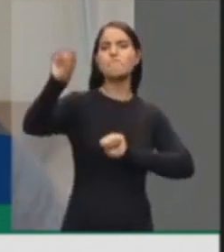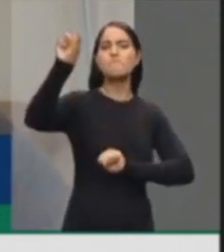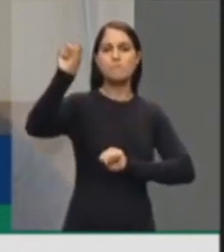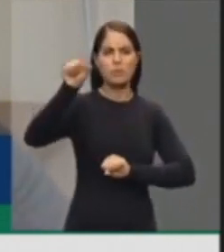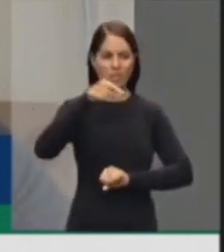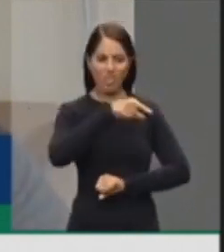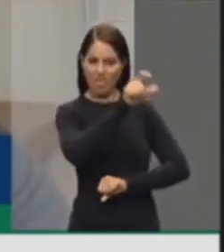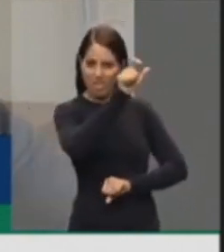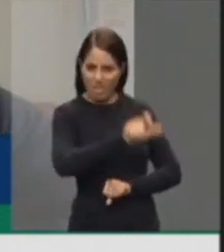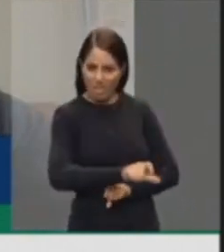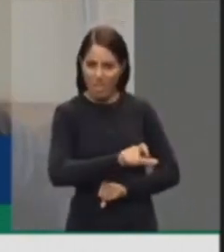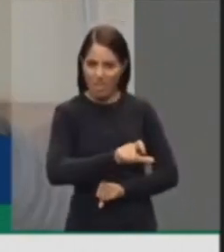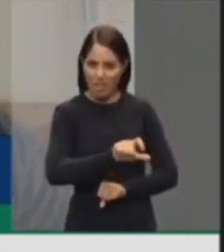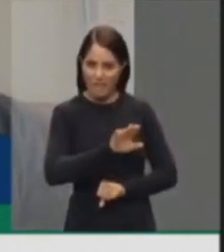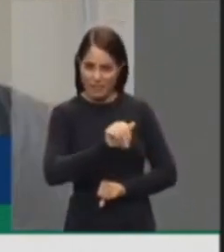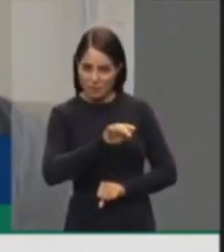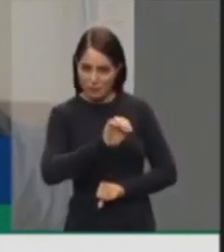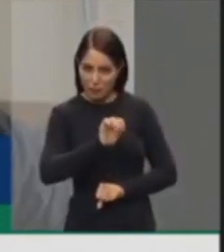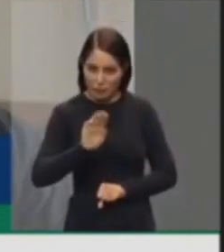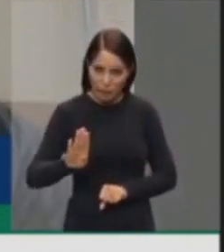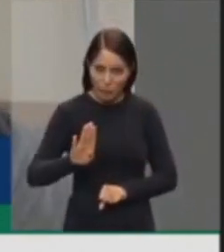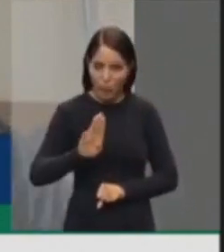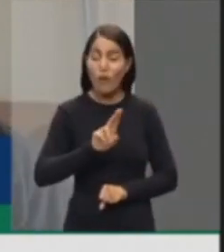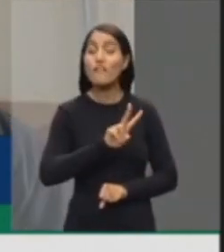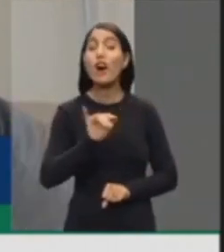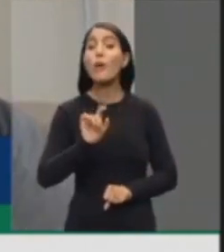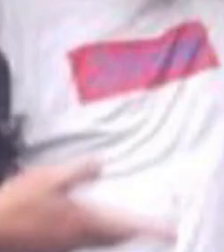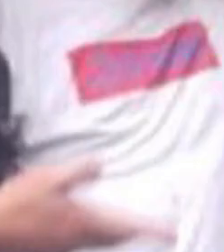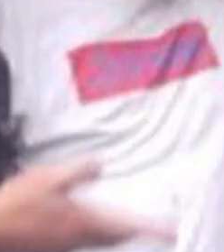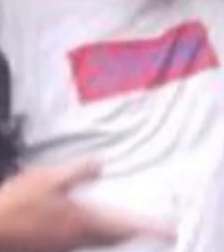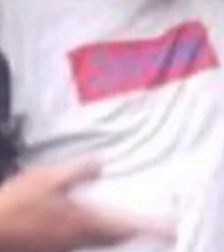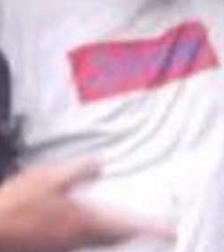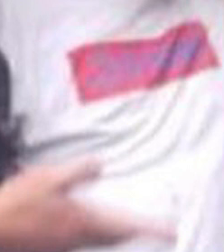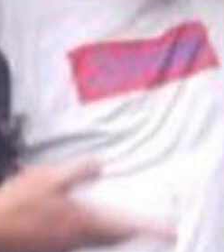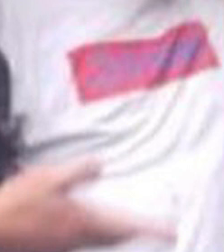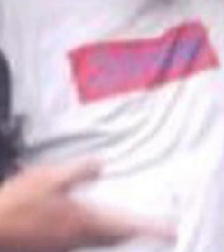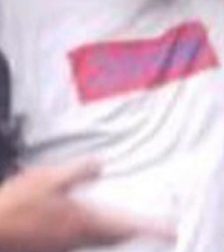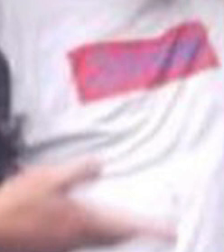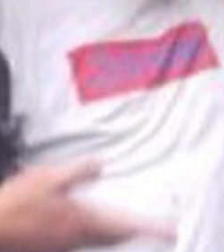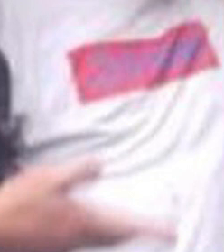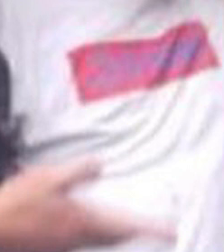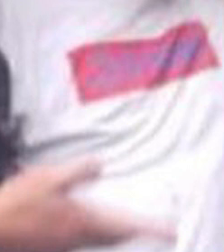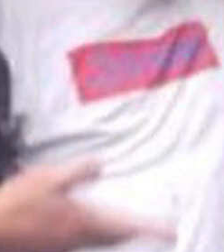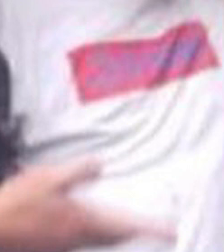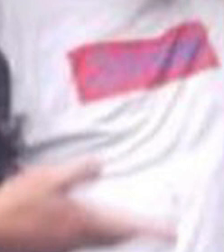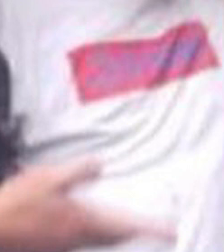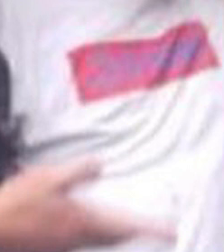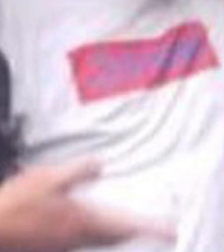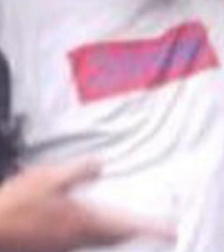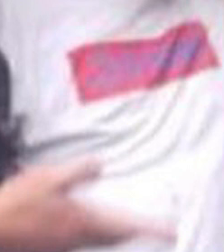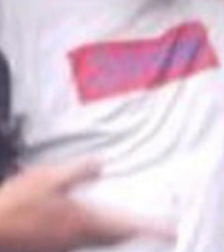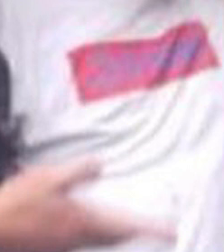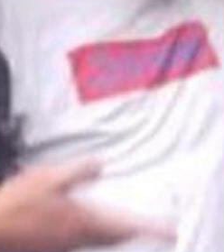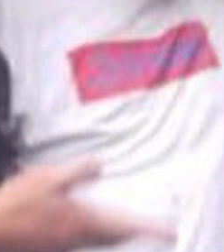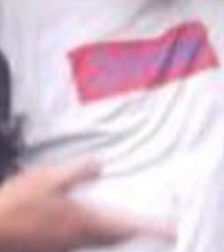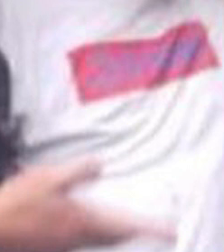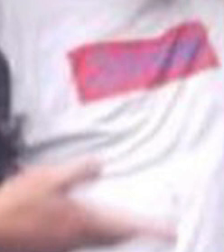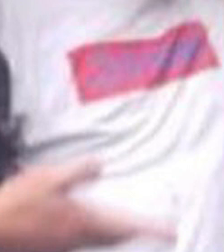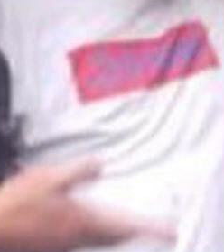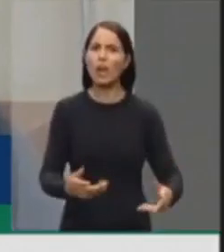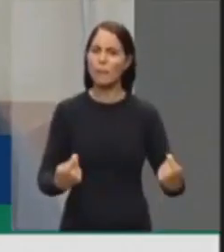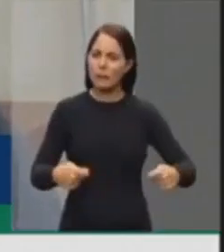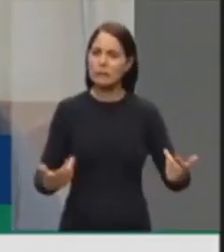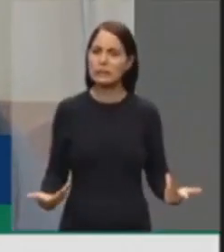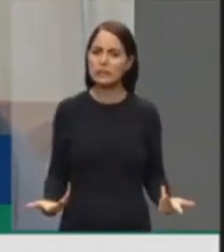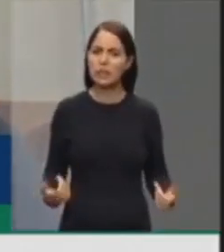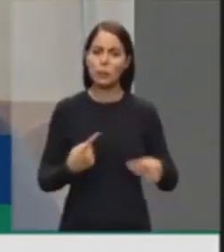sair de lá de Bangu, ou seja, qual for a prisão, vai sair como um herói. Ele tem que ir para o presídio federal, para onde ele